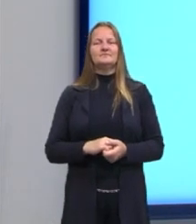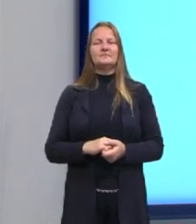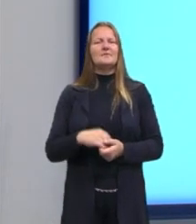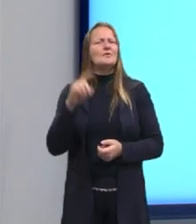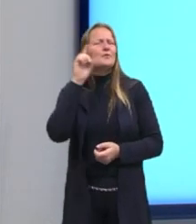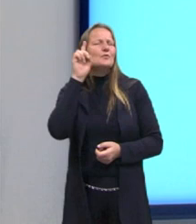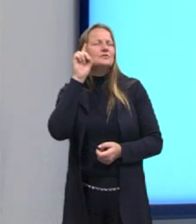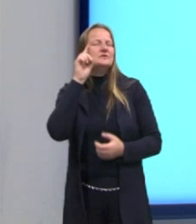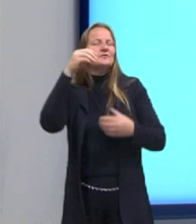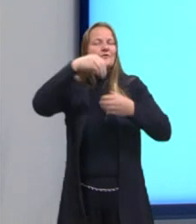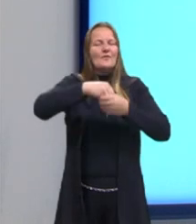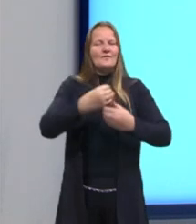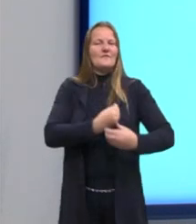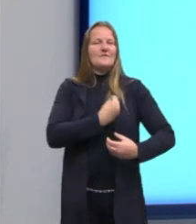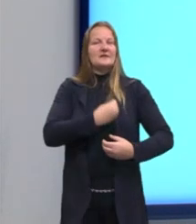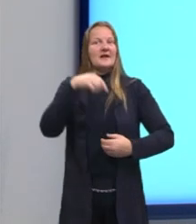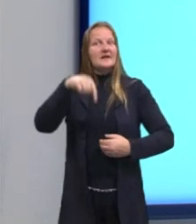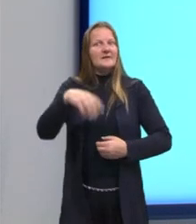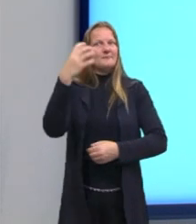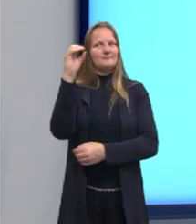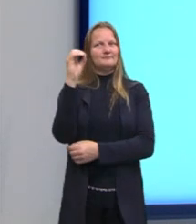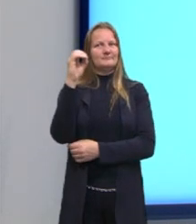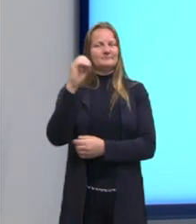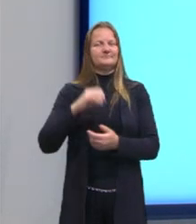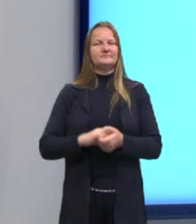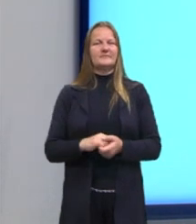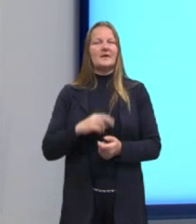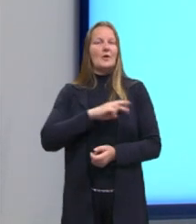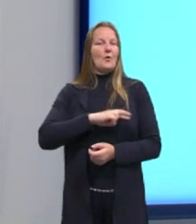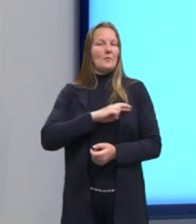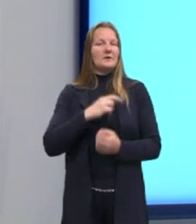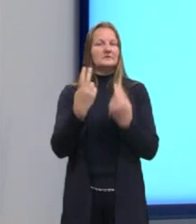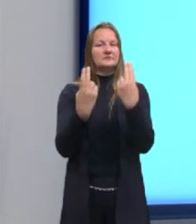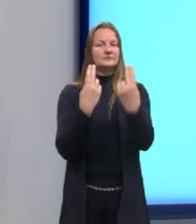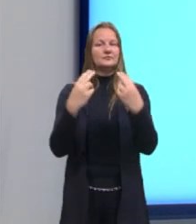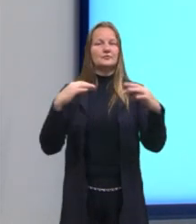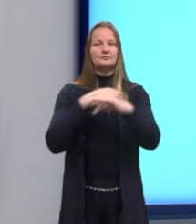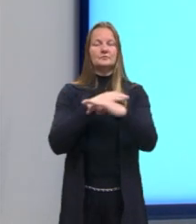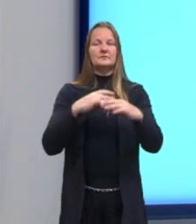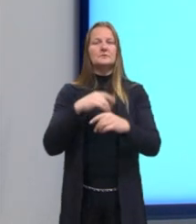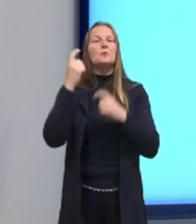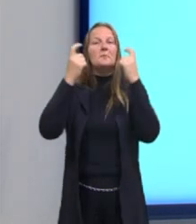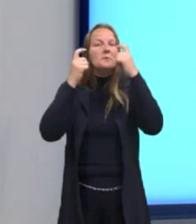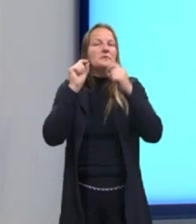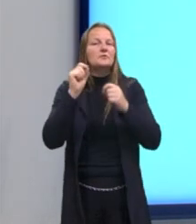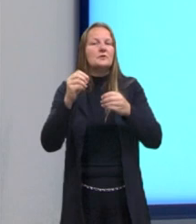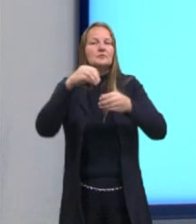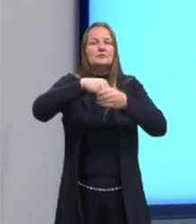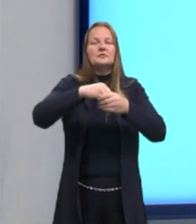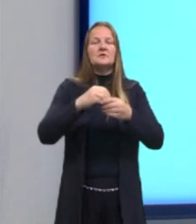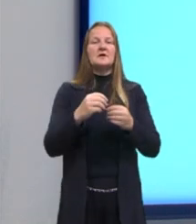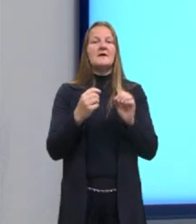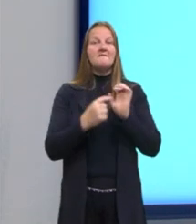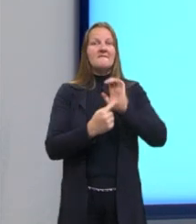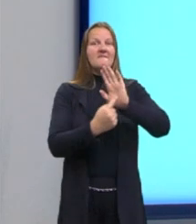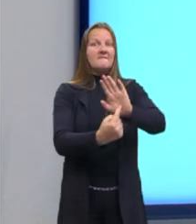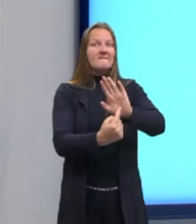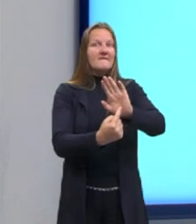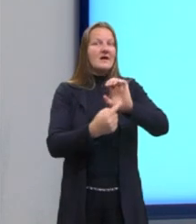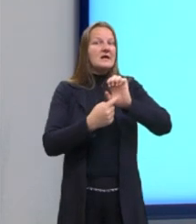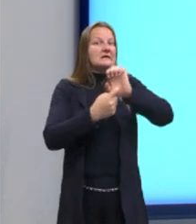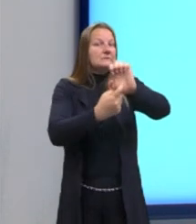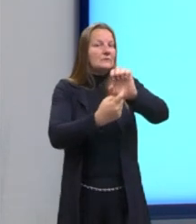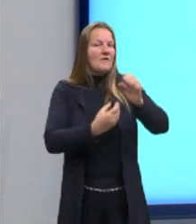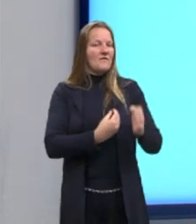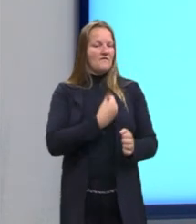cotidiano das pessoas aqui de Porto Alegre. E os romances urbanos, então, eles se preocupavam em quê? Expor a vida nas grandes cidades e